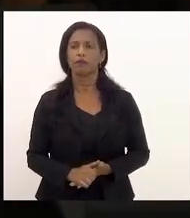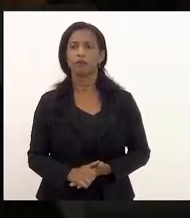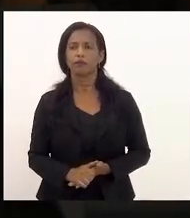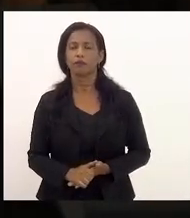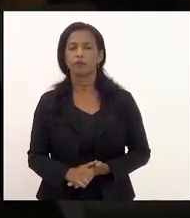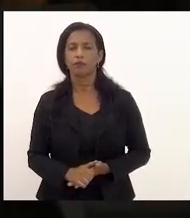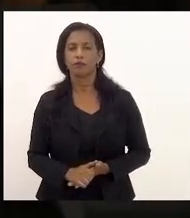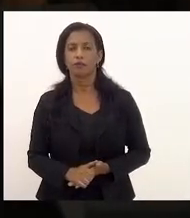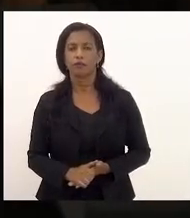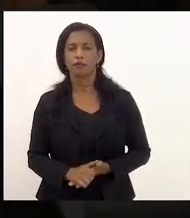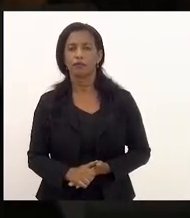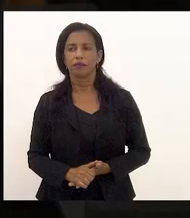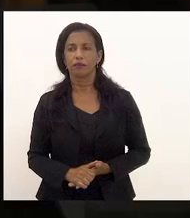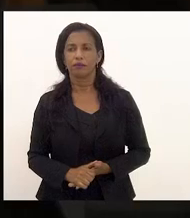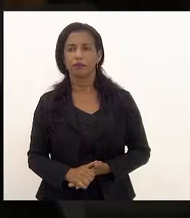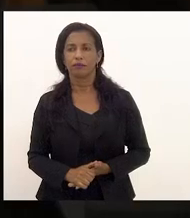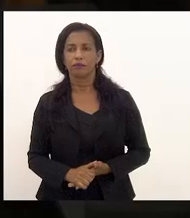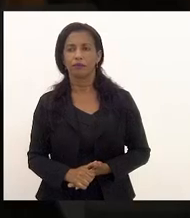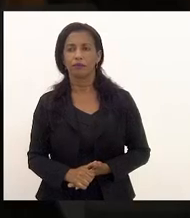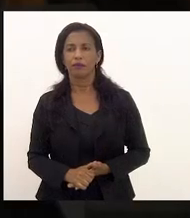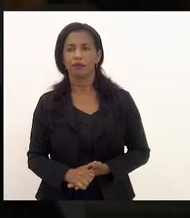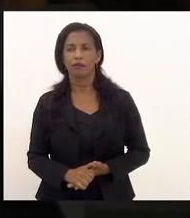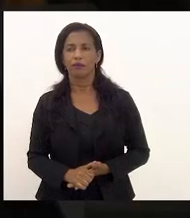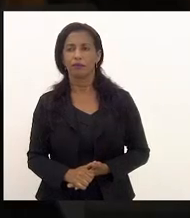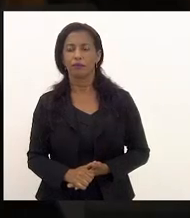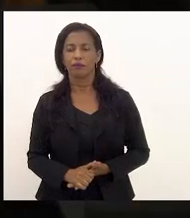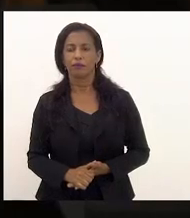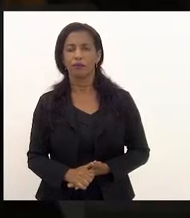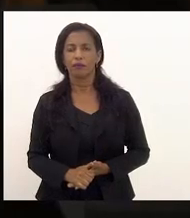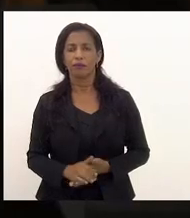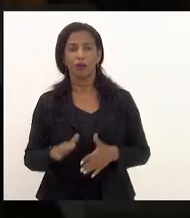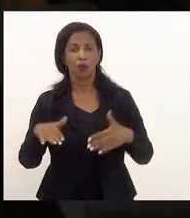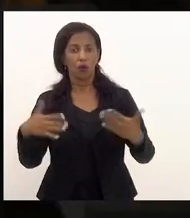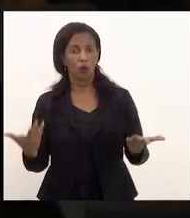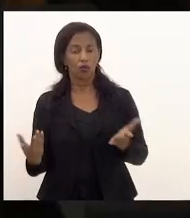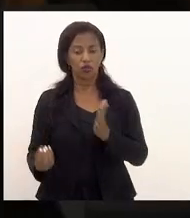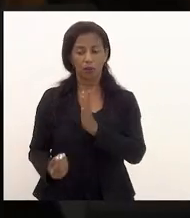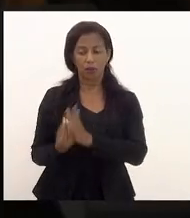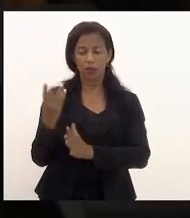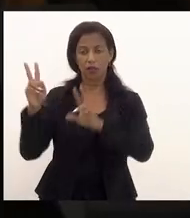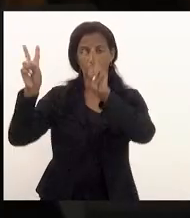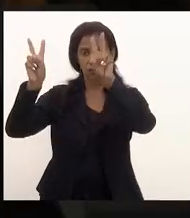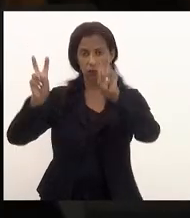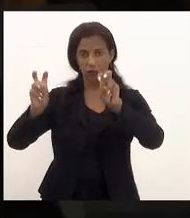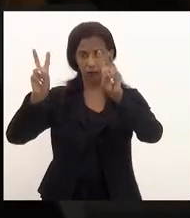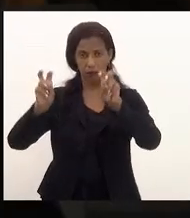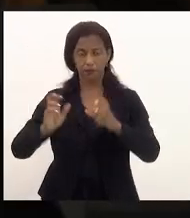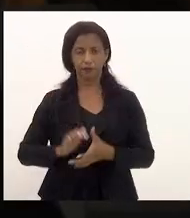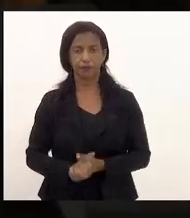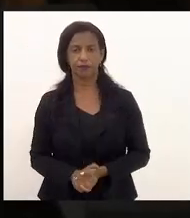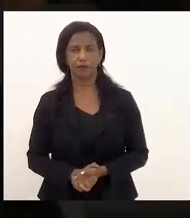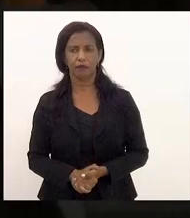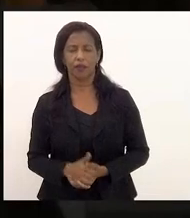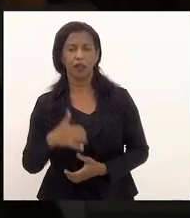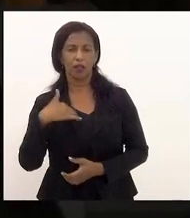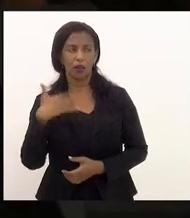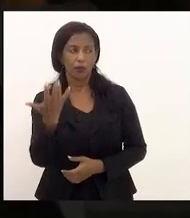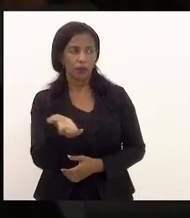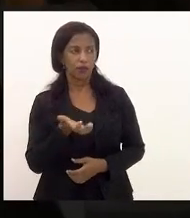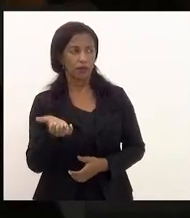são os dissensos ora hoje apareceu um tema que eu queria